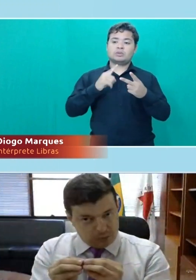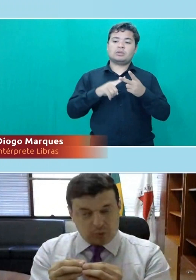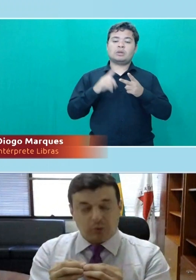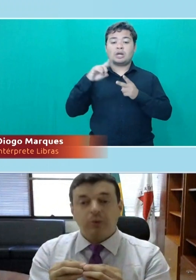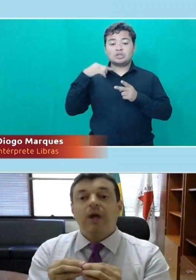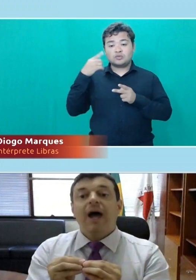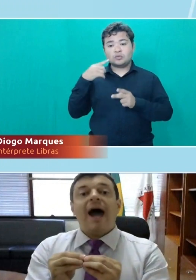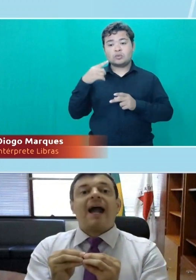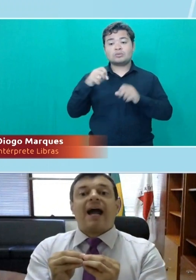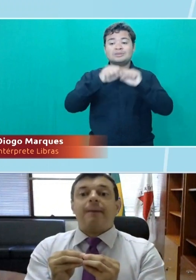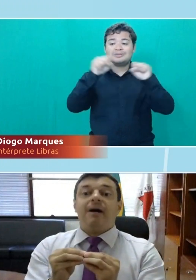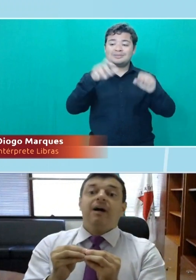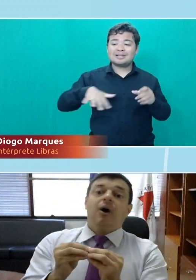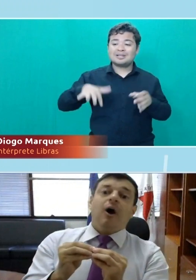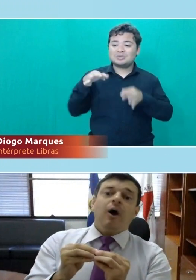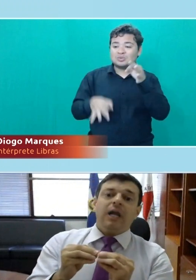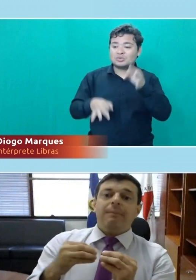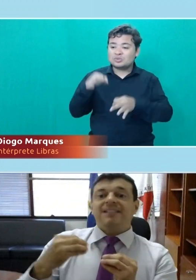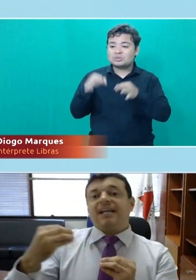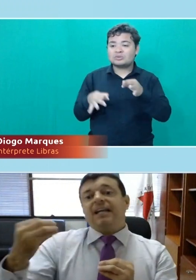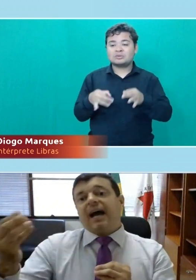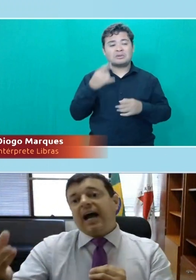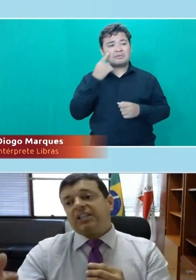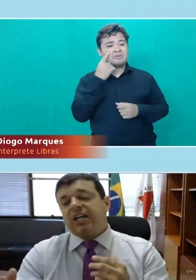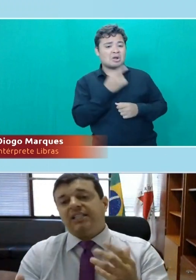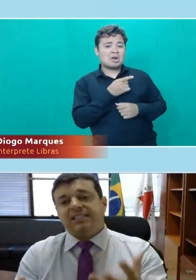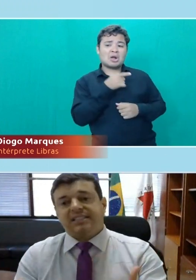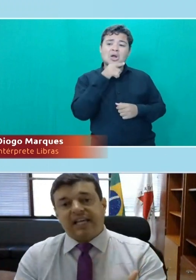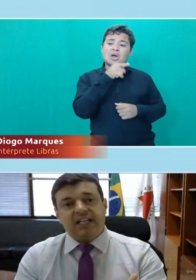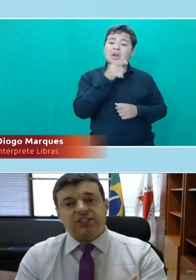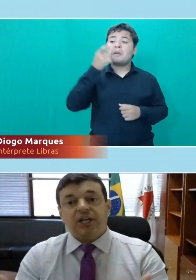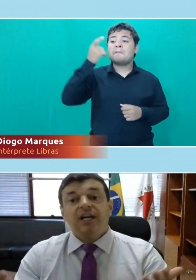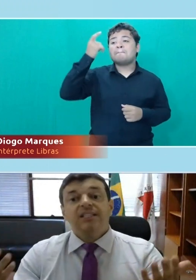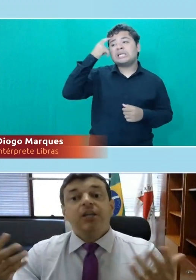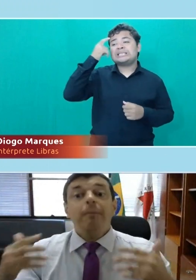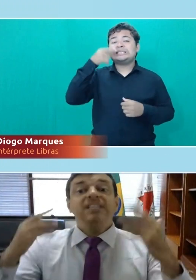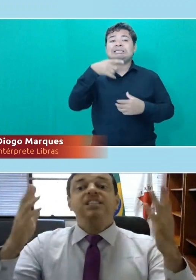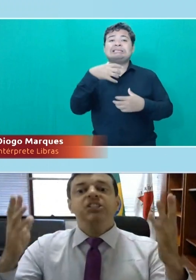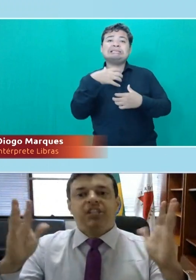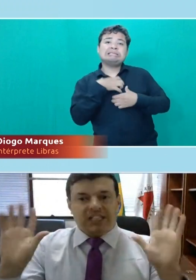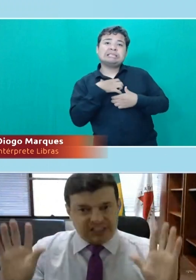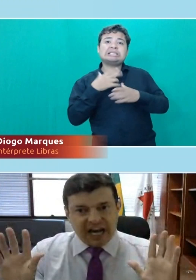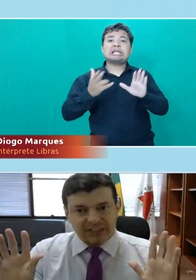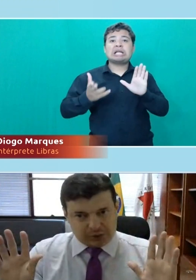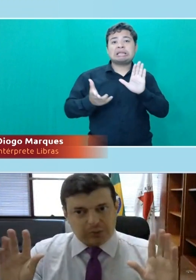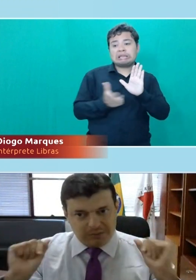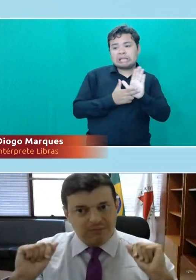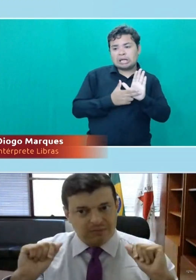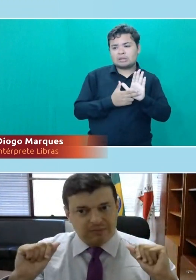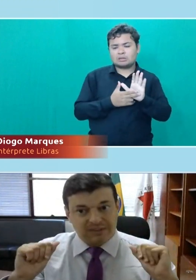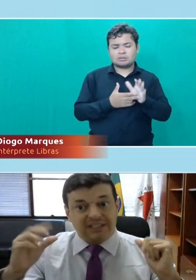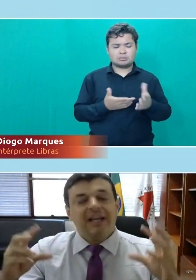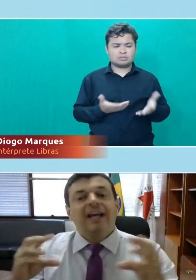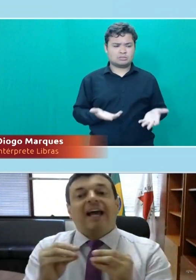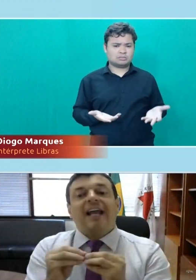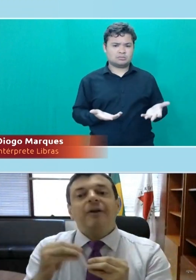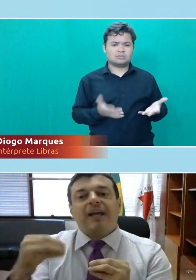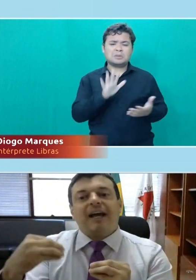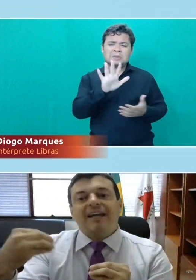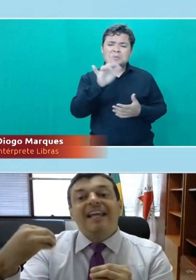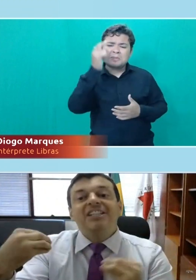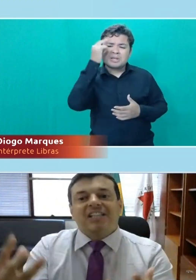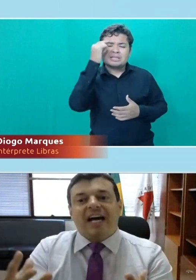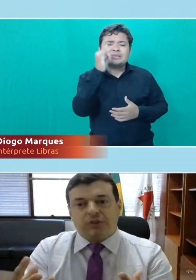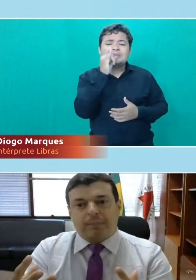justiça como um todo, acaba, olha, mas ele acha, ele se sente... Se eu me sentir asiático, é